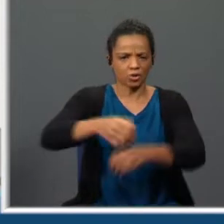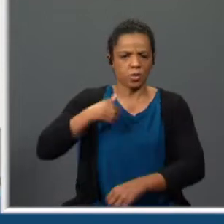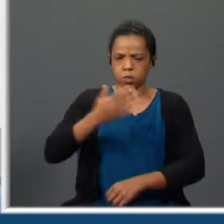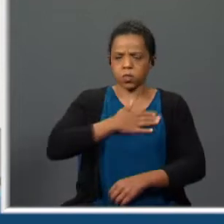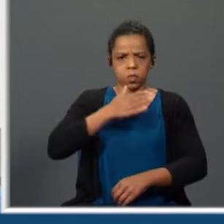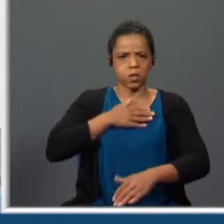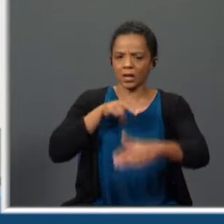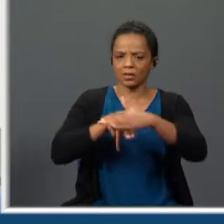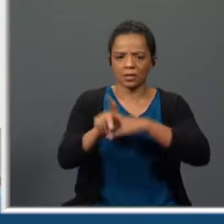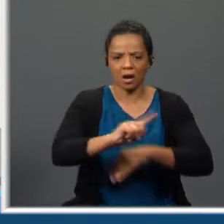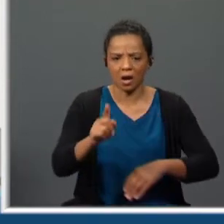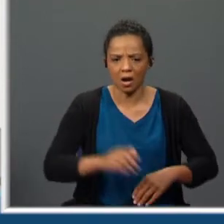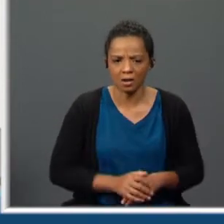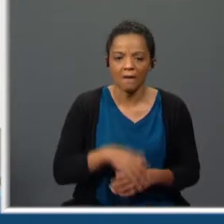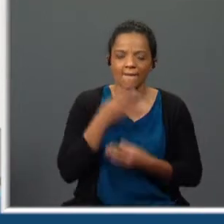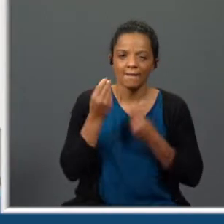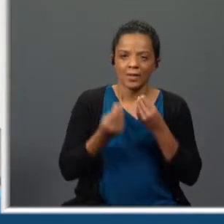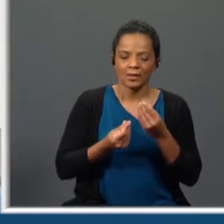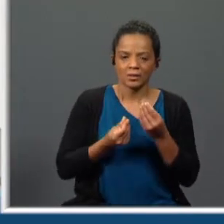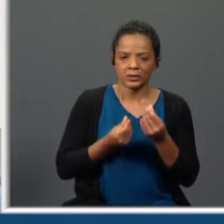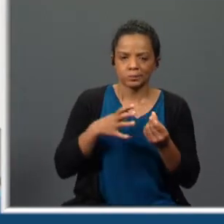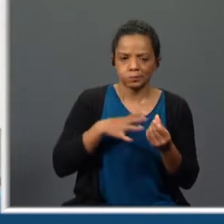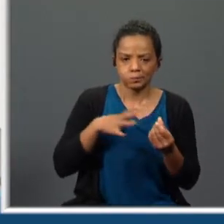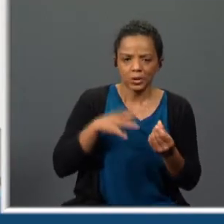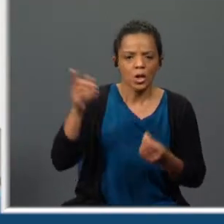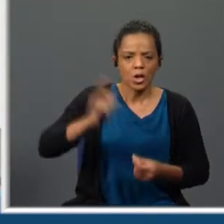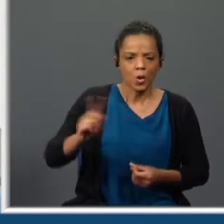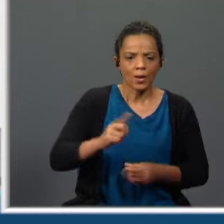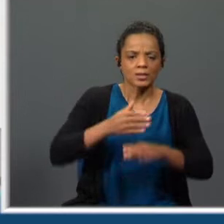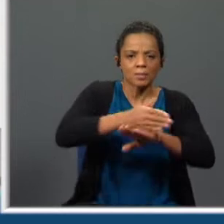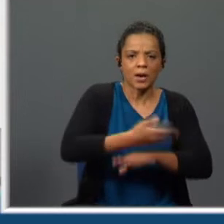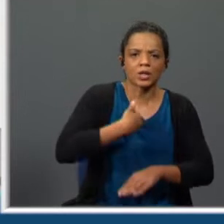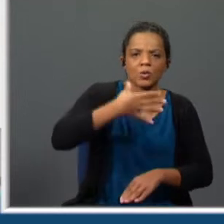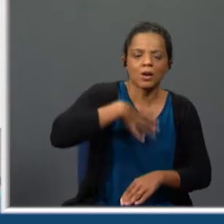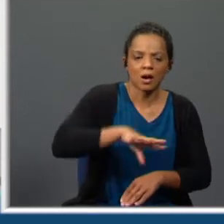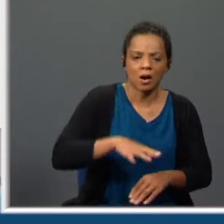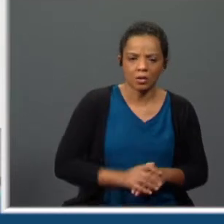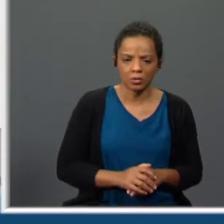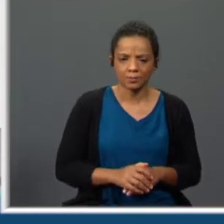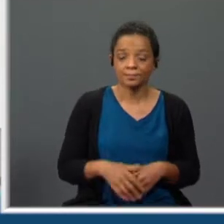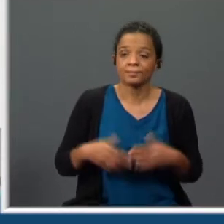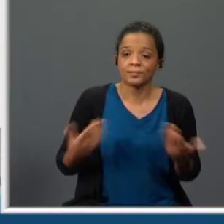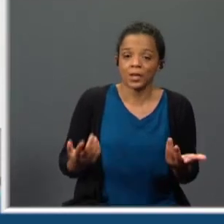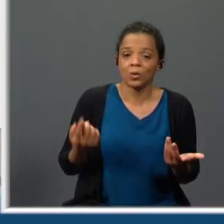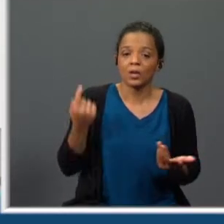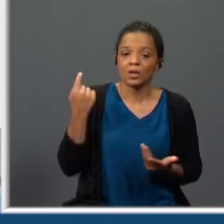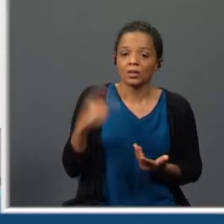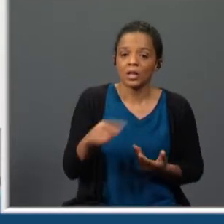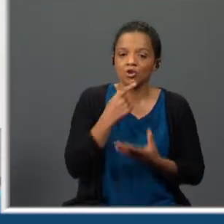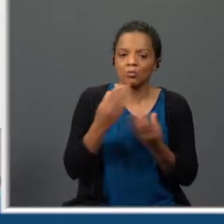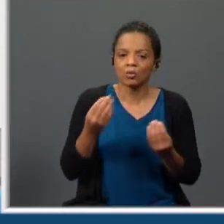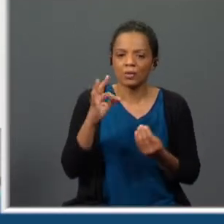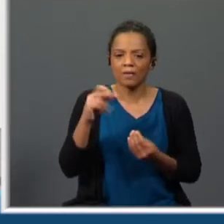eu entrar lá! Que saboroso a racia! Não é essa barca que eu cato! E trazês vós muito